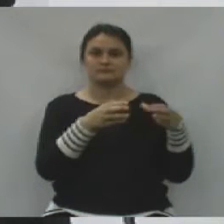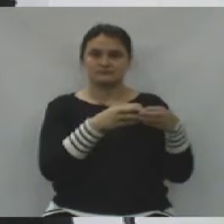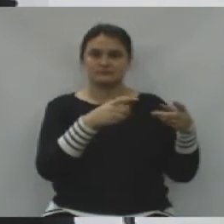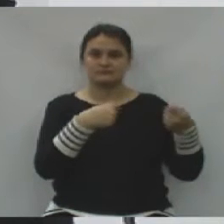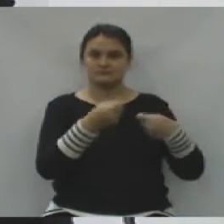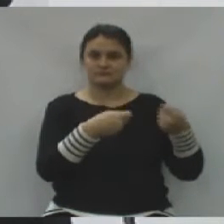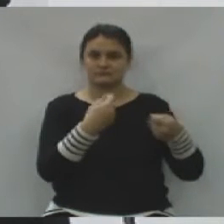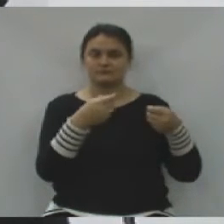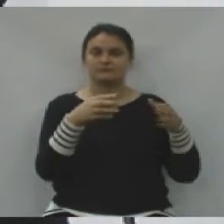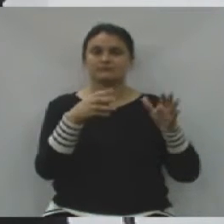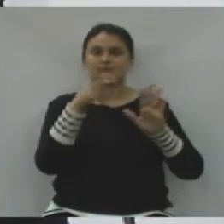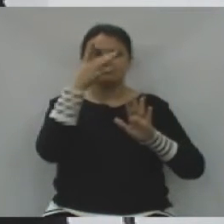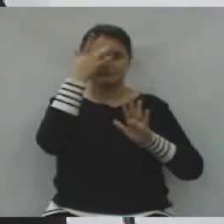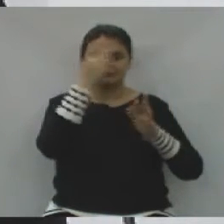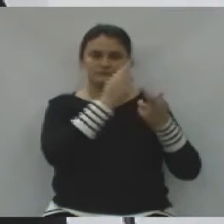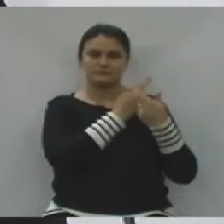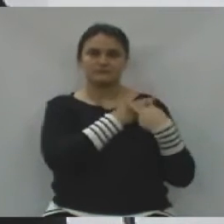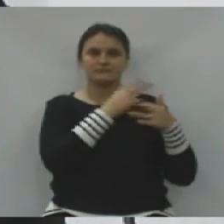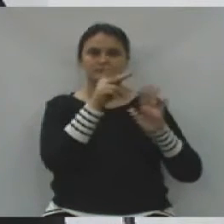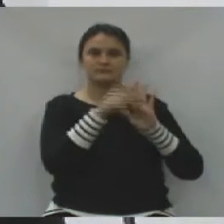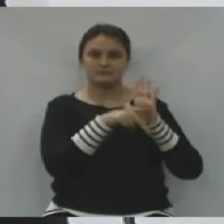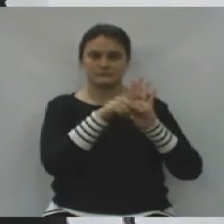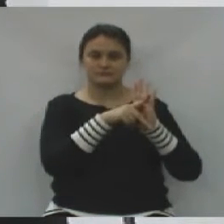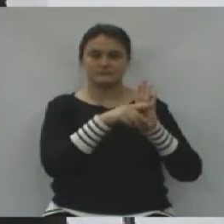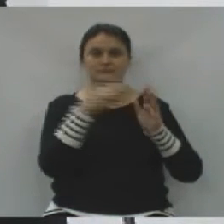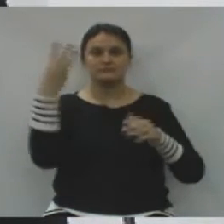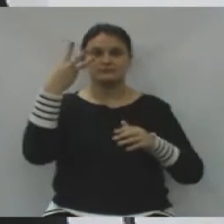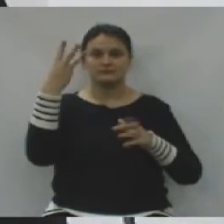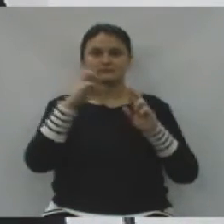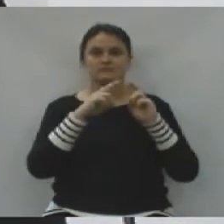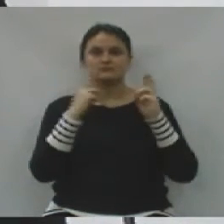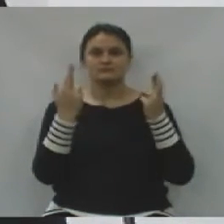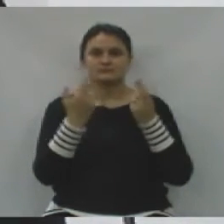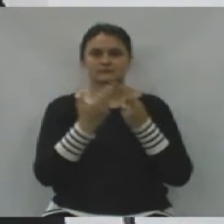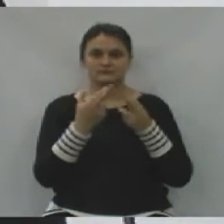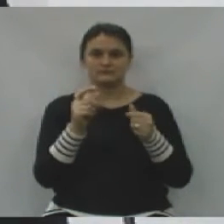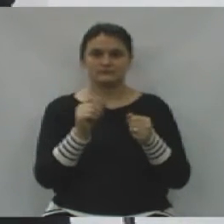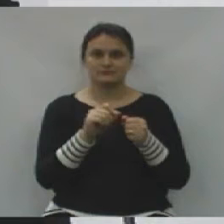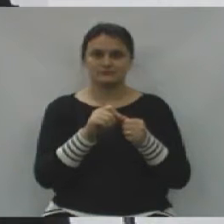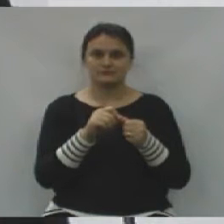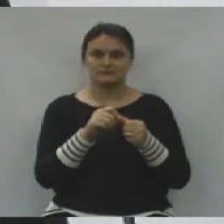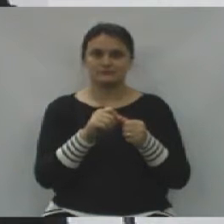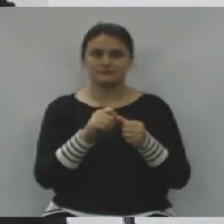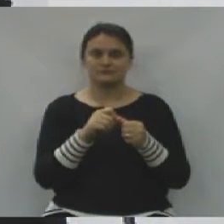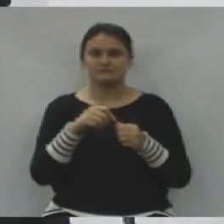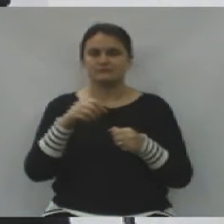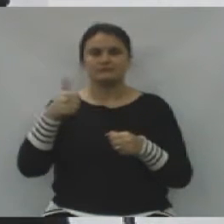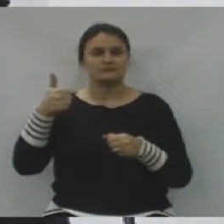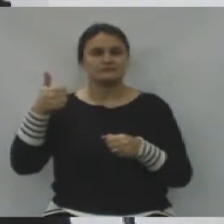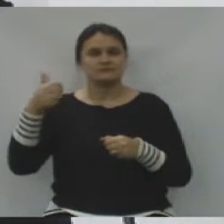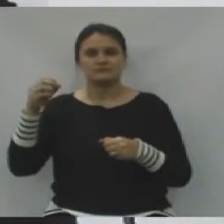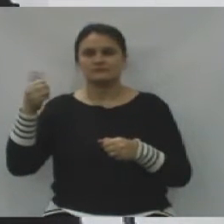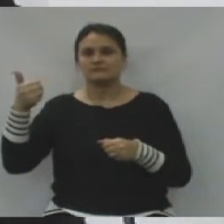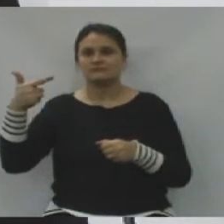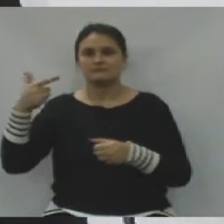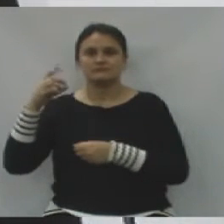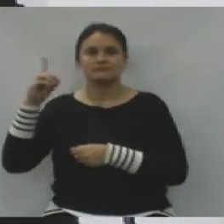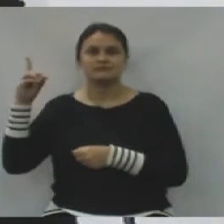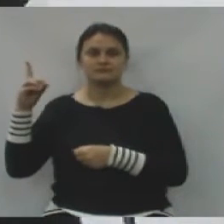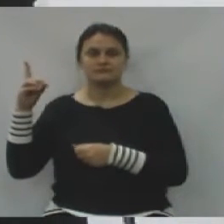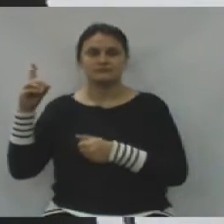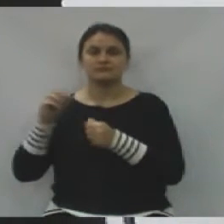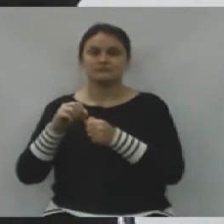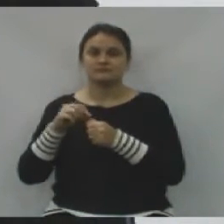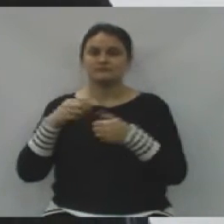e o planejamento. Essa é a terceira reunião realizada em questão de 10, 12 dias, para